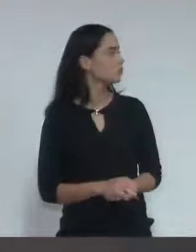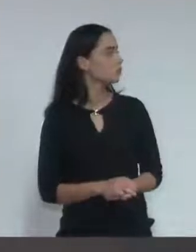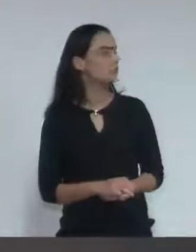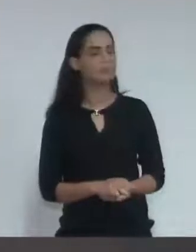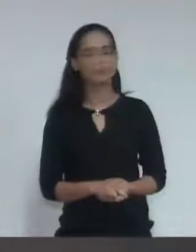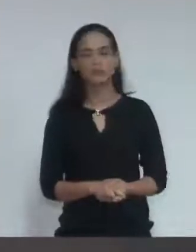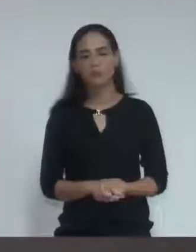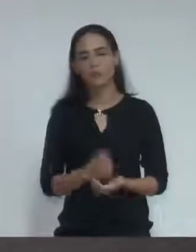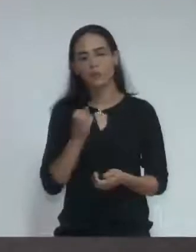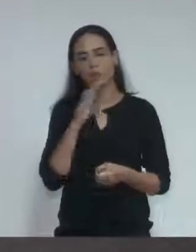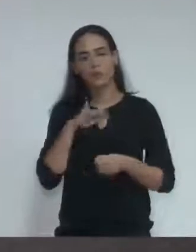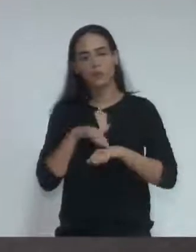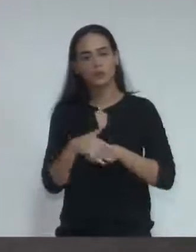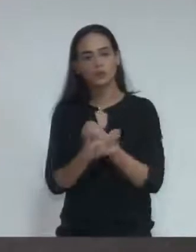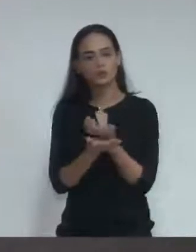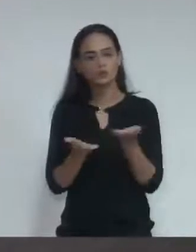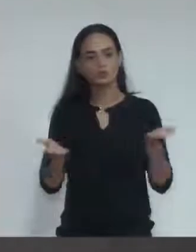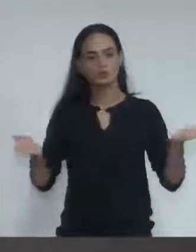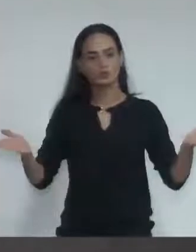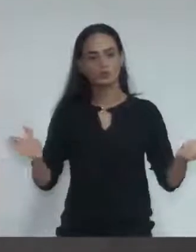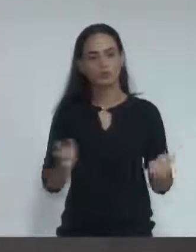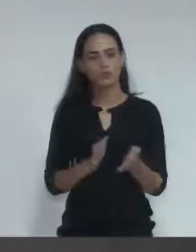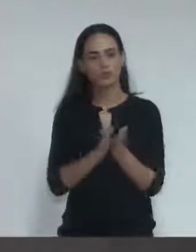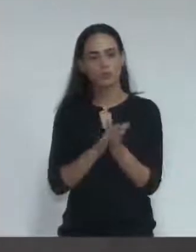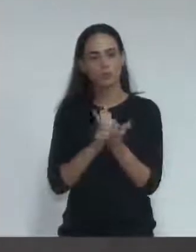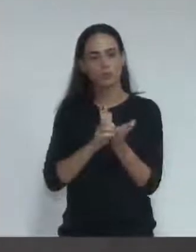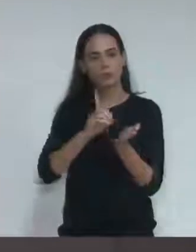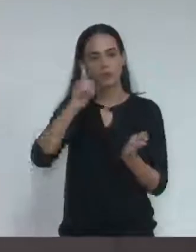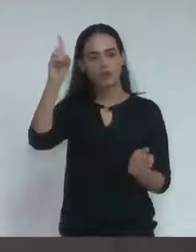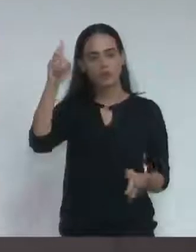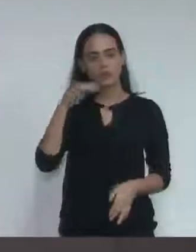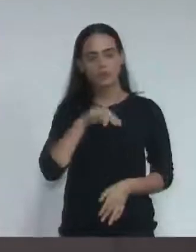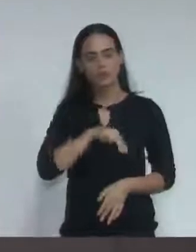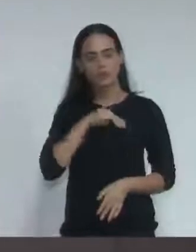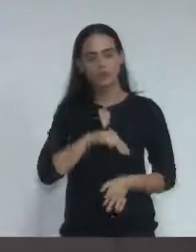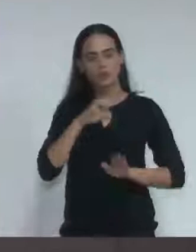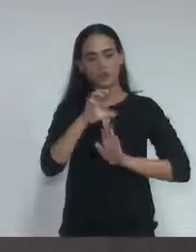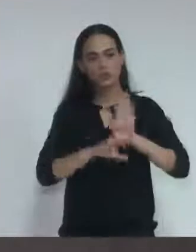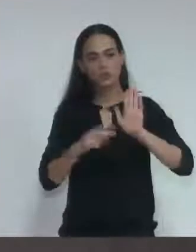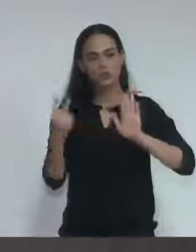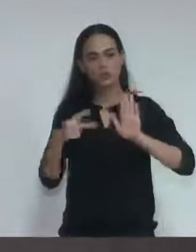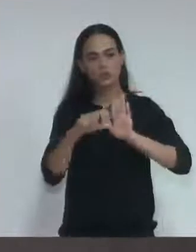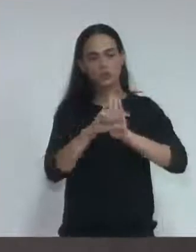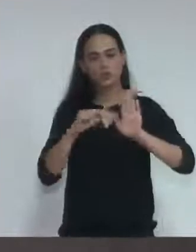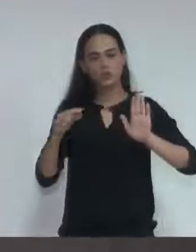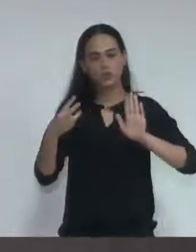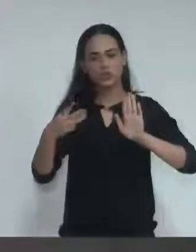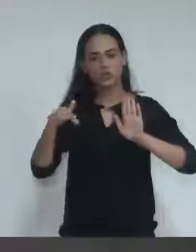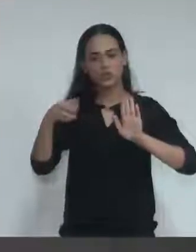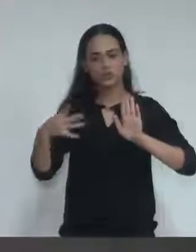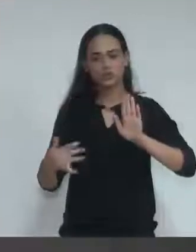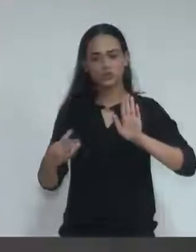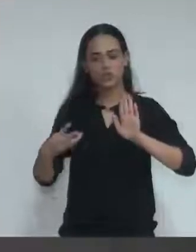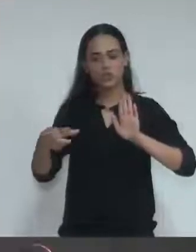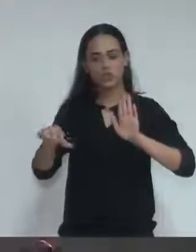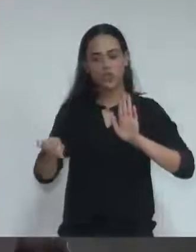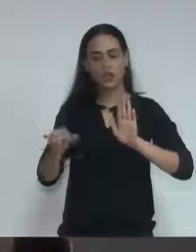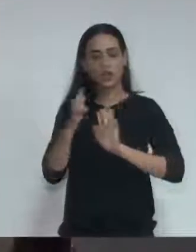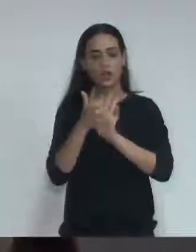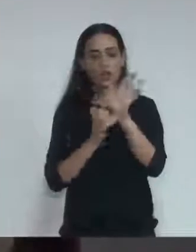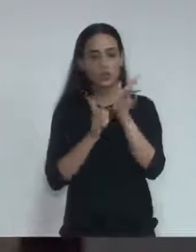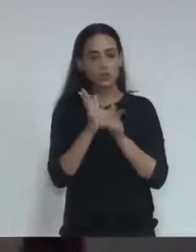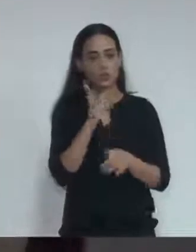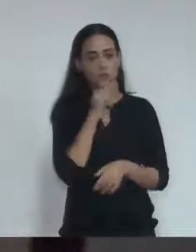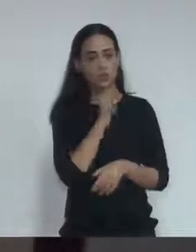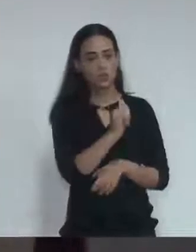Boa noite a todos. Mateus 22, 37 a 39. Respondeu Jesus, ame